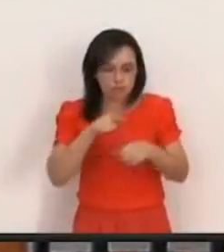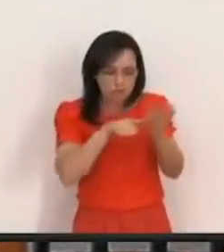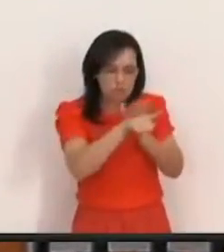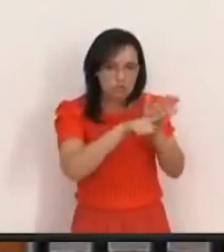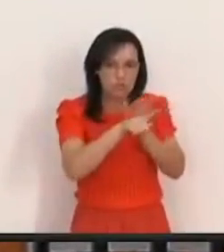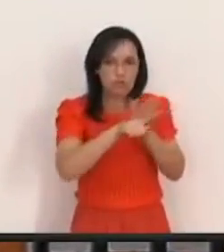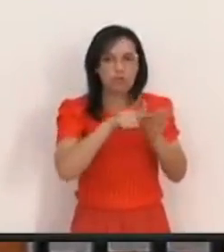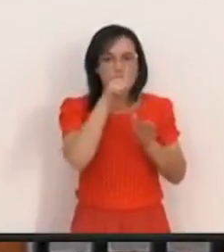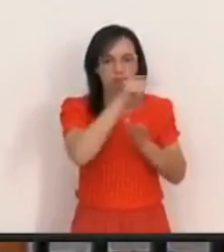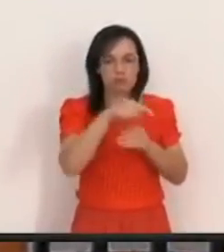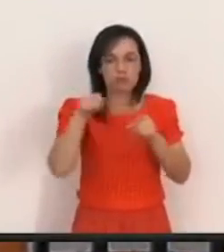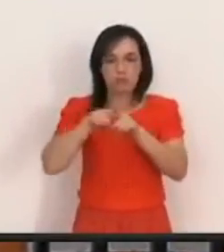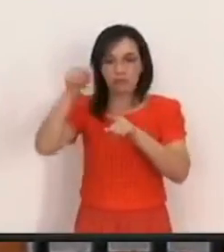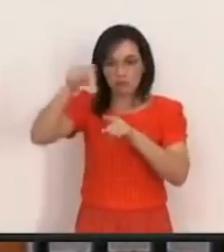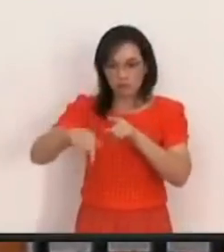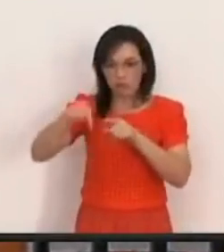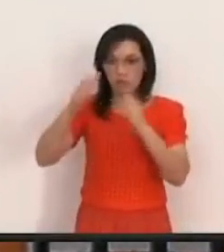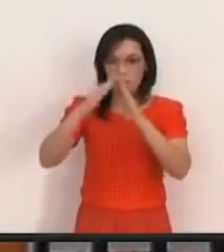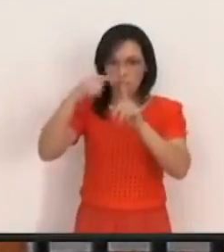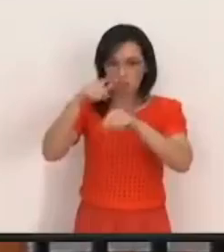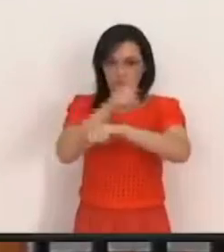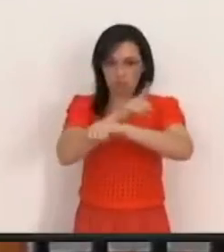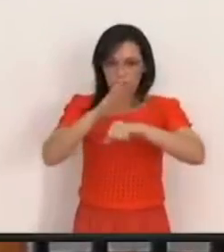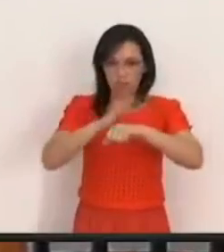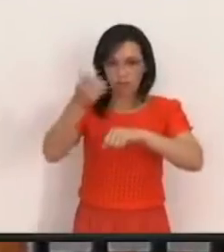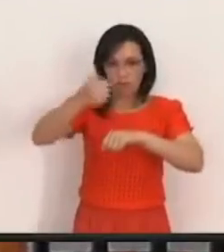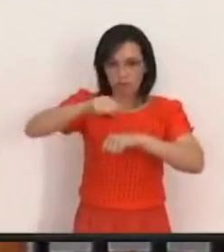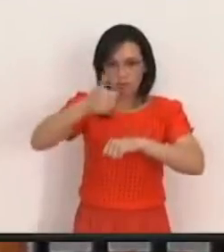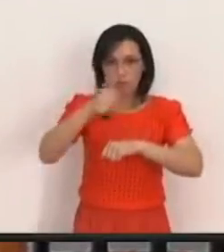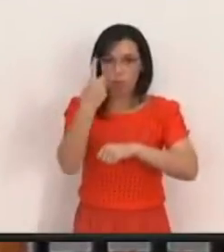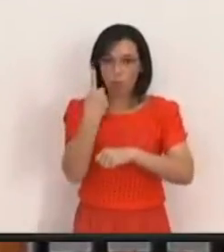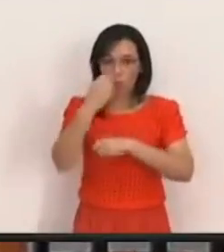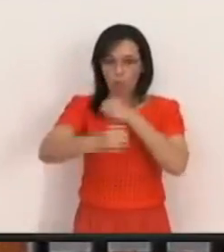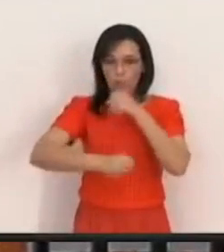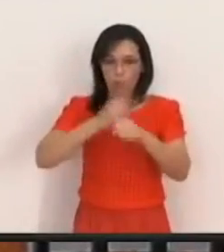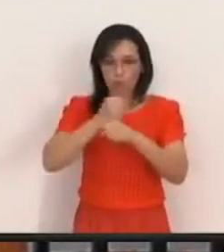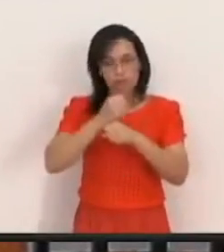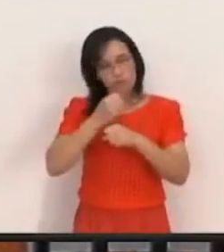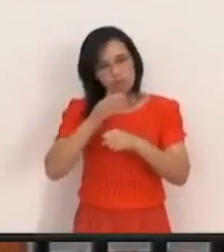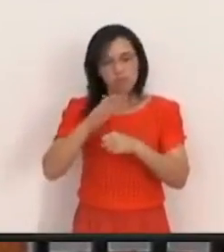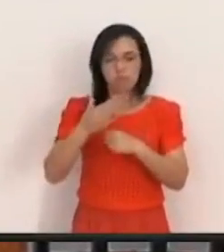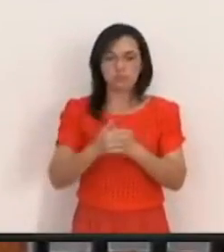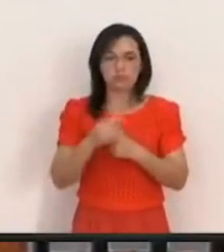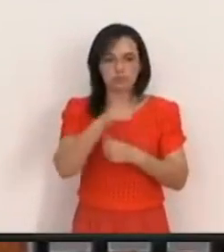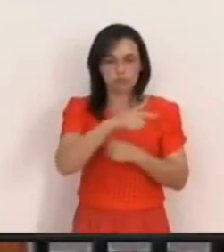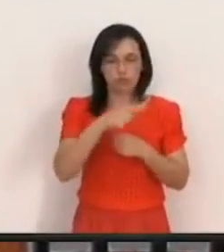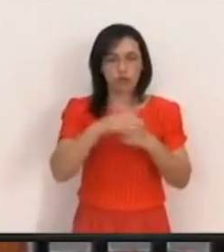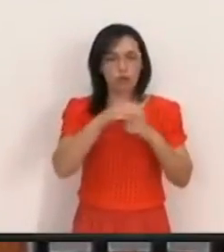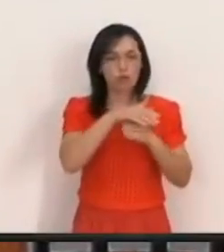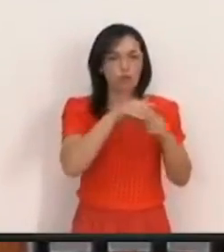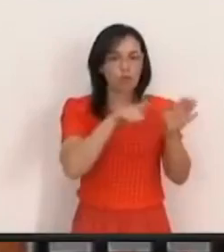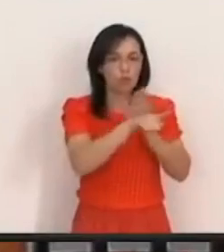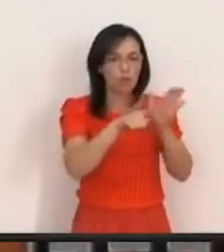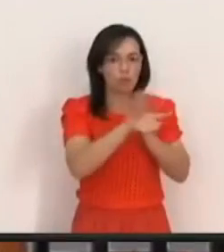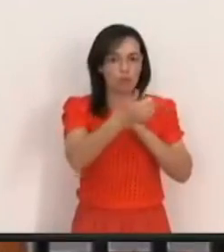Durante um ano e pouco Tendo a igreja pedido em sua assembleia Tendo o concílio acontecido E tendo ele